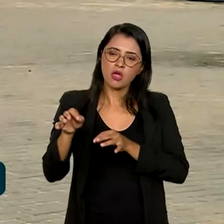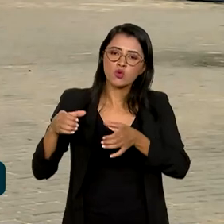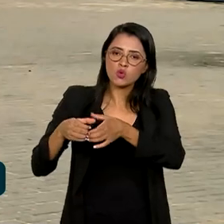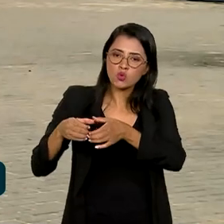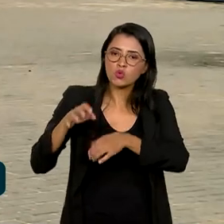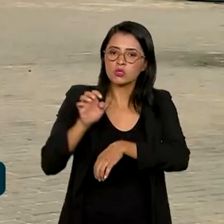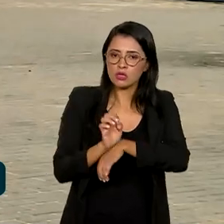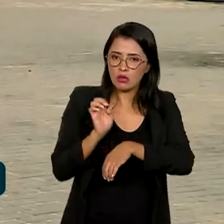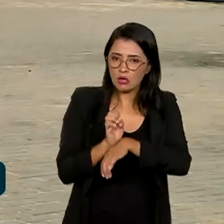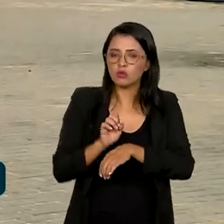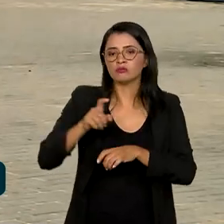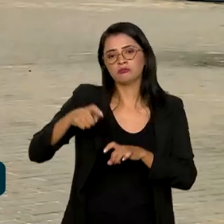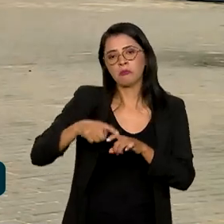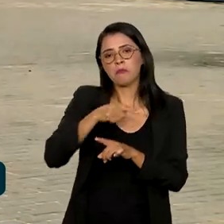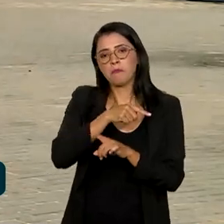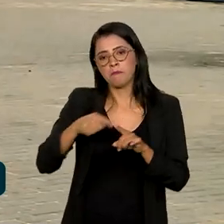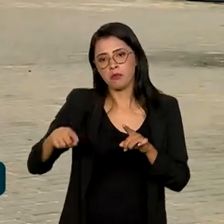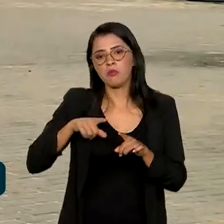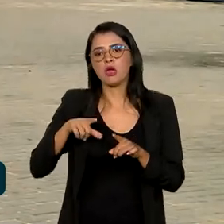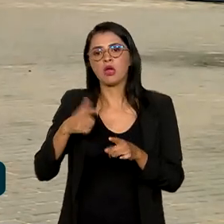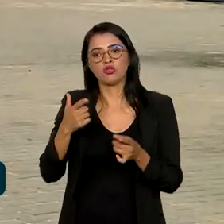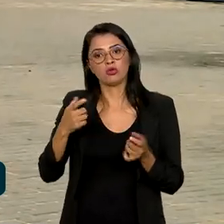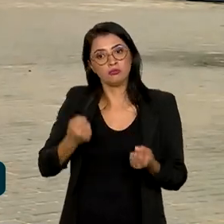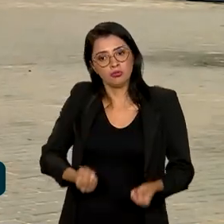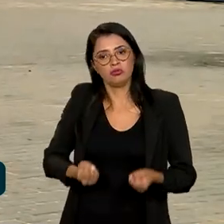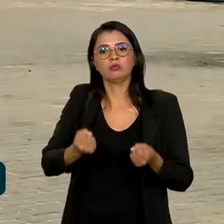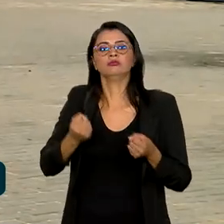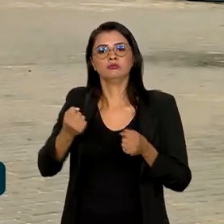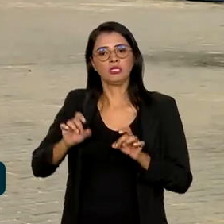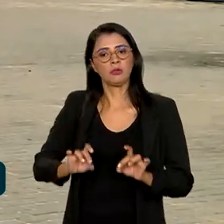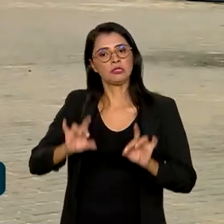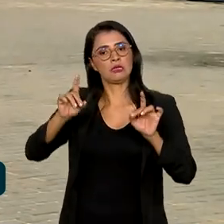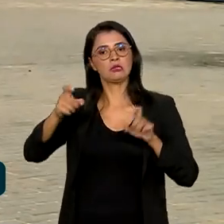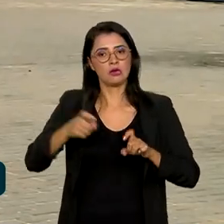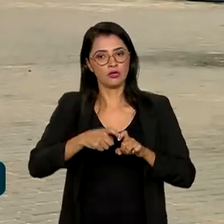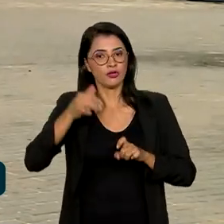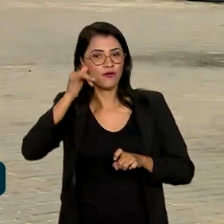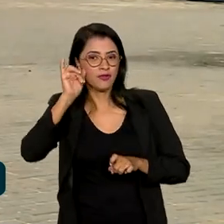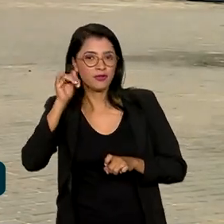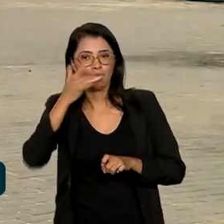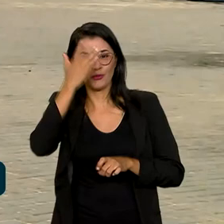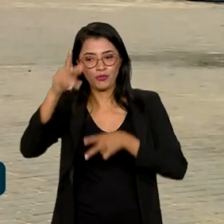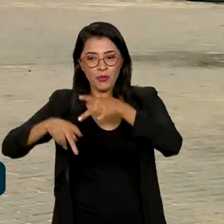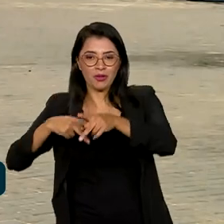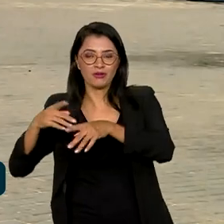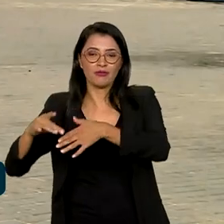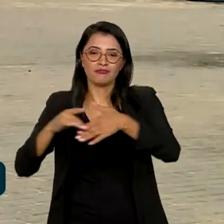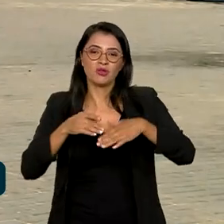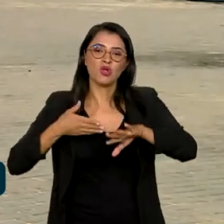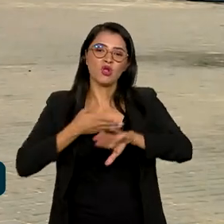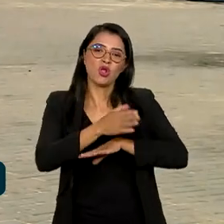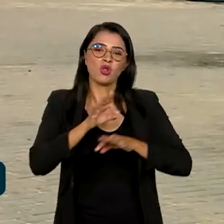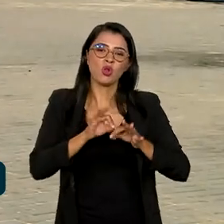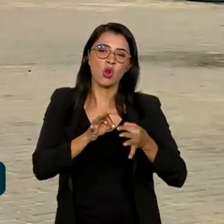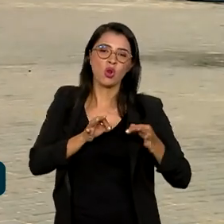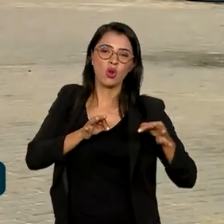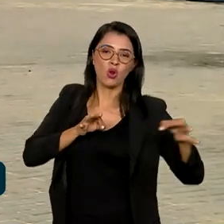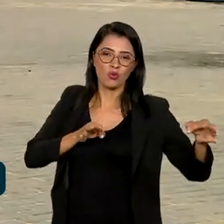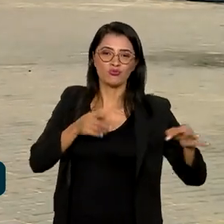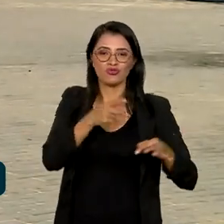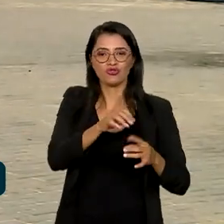procedimentos de média e alta complexidade, evitando que a população tenha de se deslocar longas